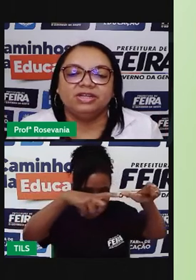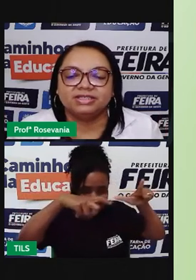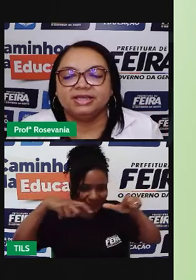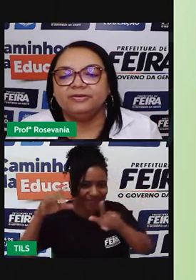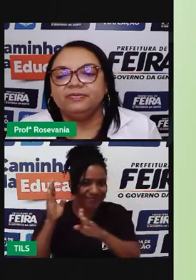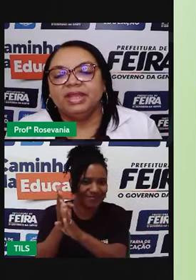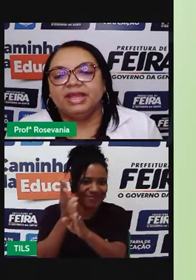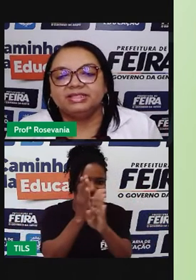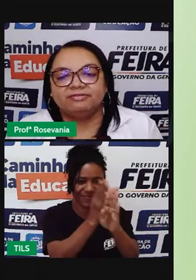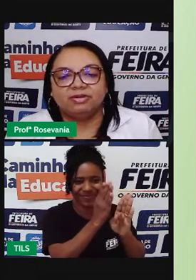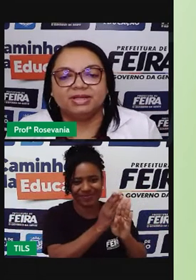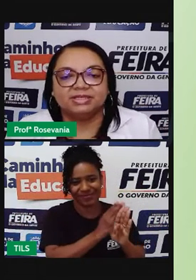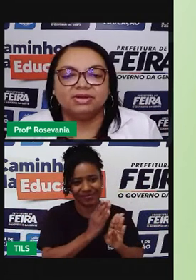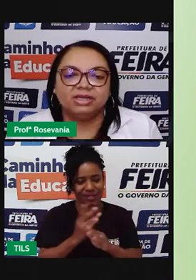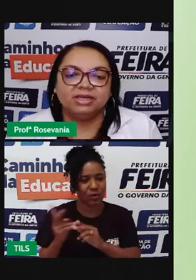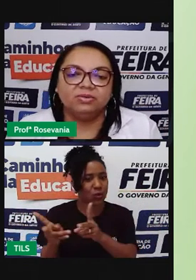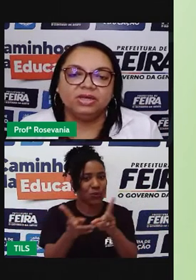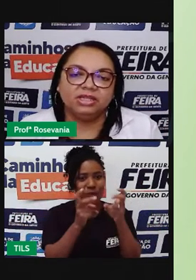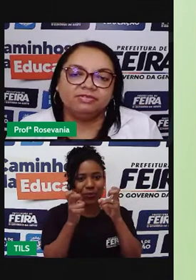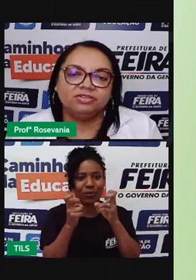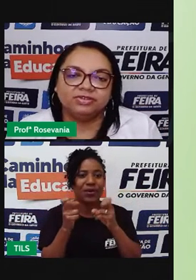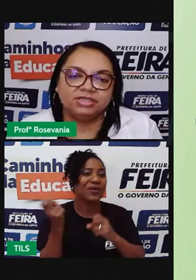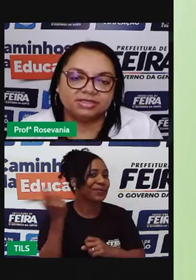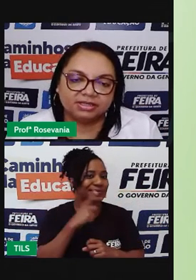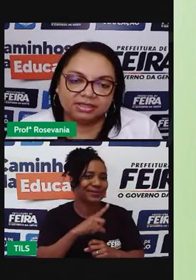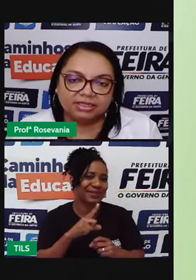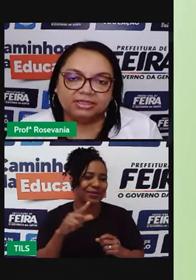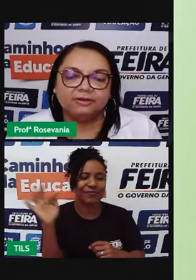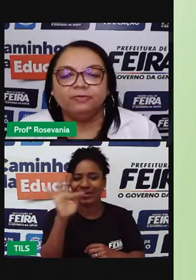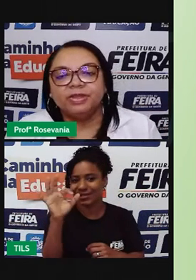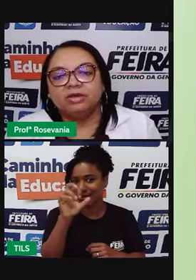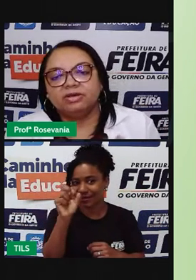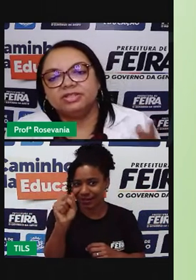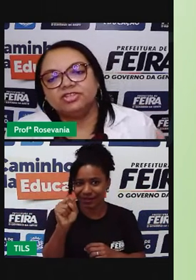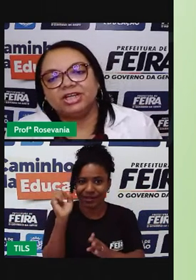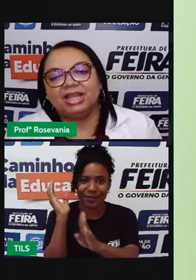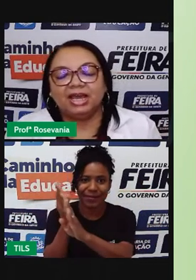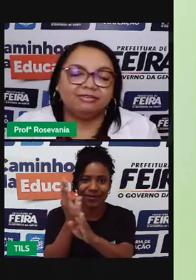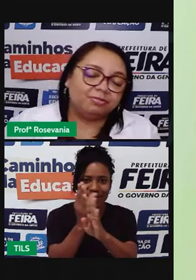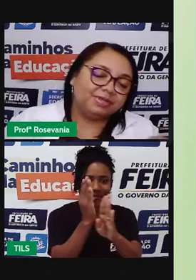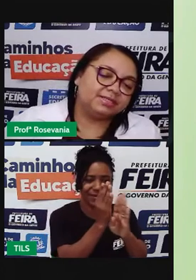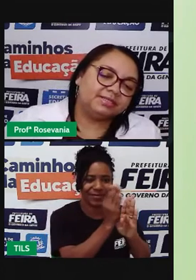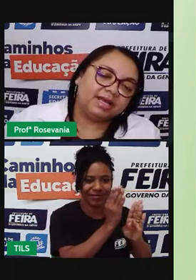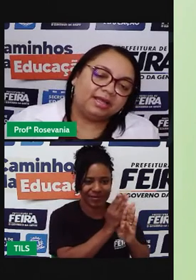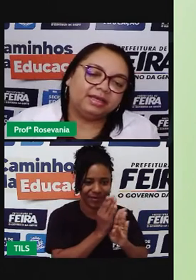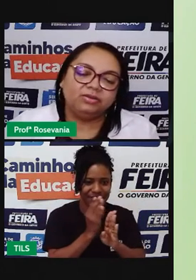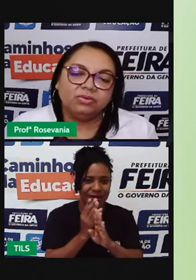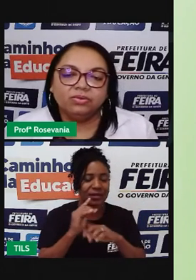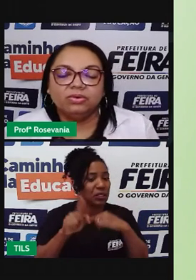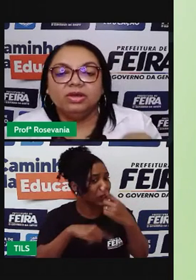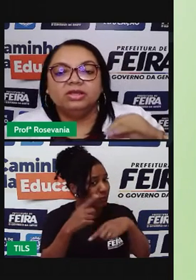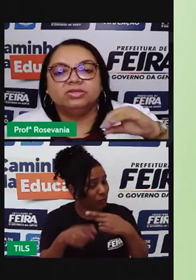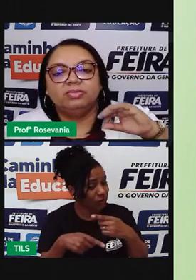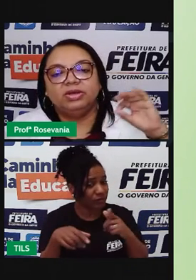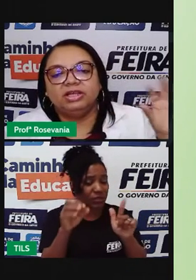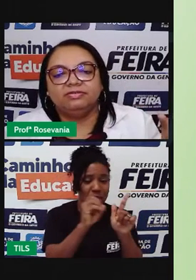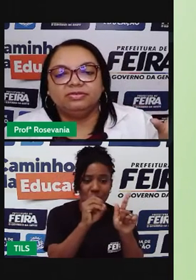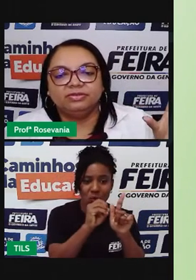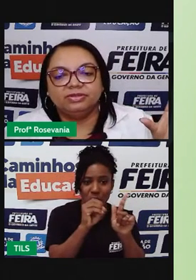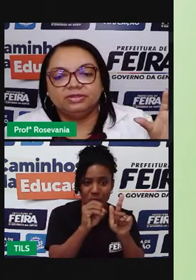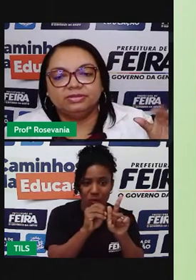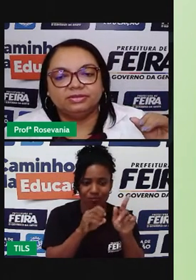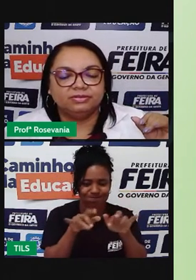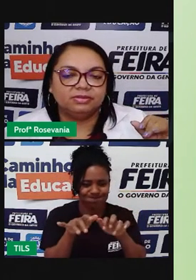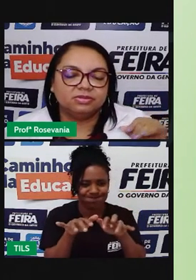favoreceram essa formação aqui do relevo de Feira de Santana. Então, quando você chegar lá, para pesquisar, né, no Google, sobre o